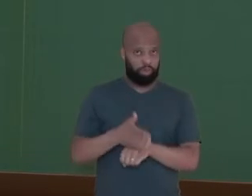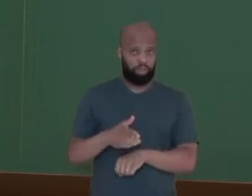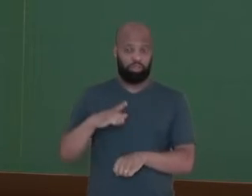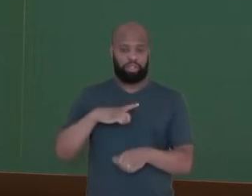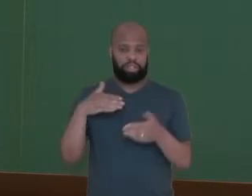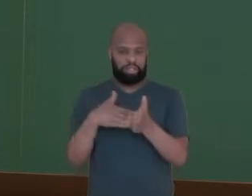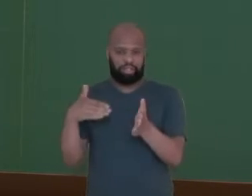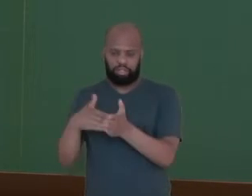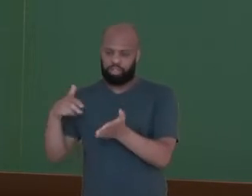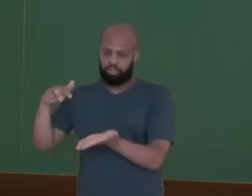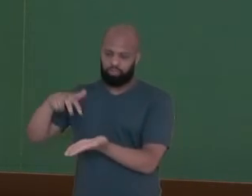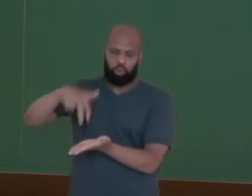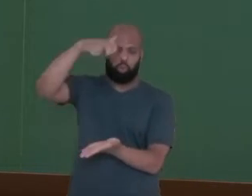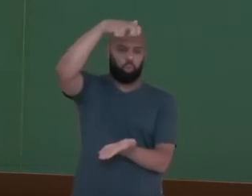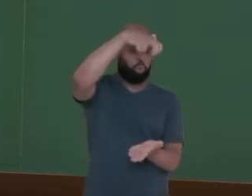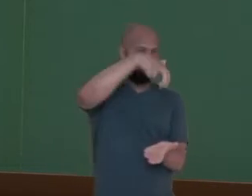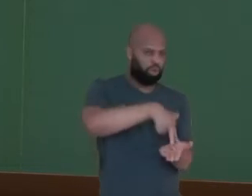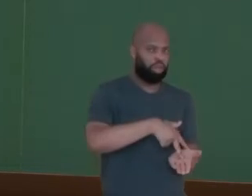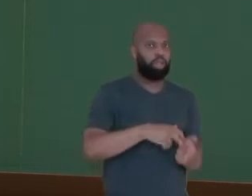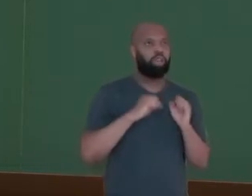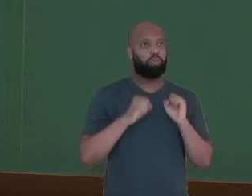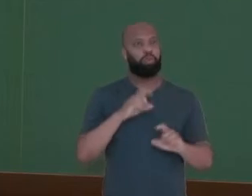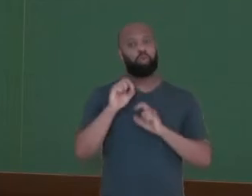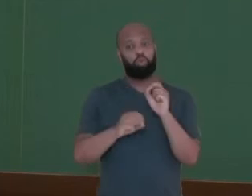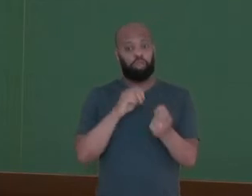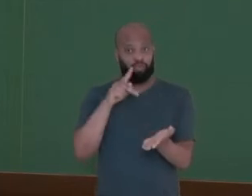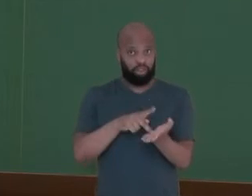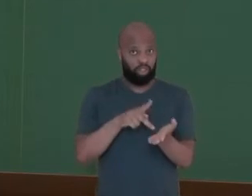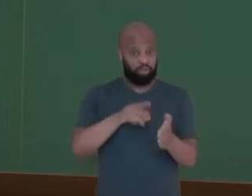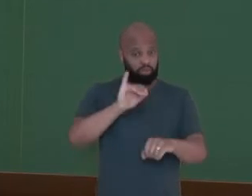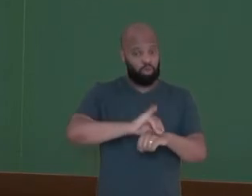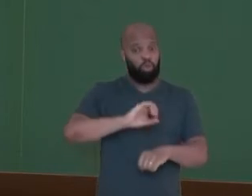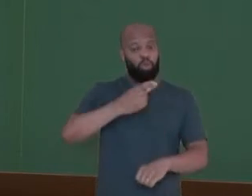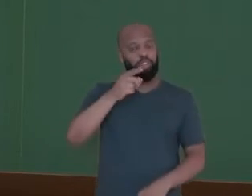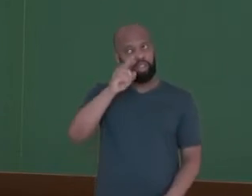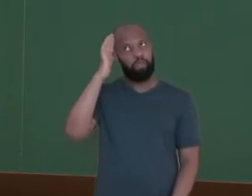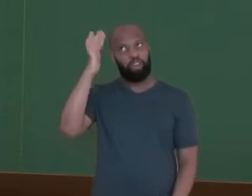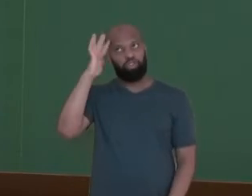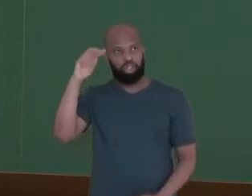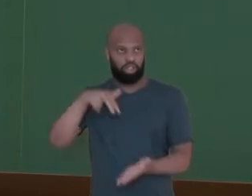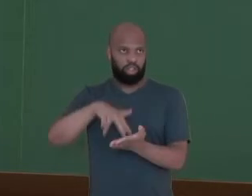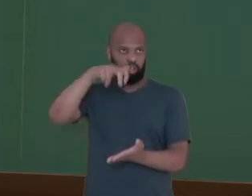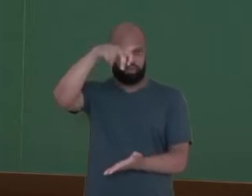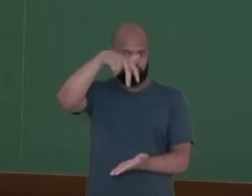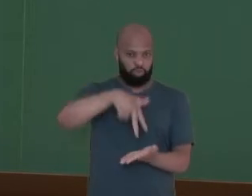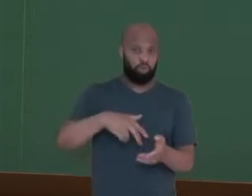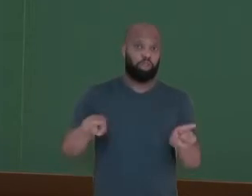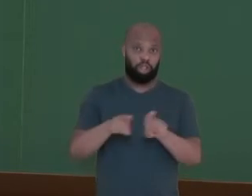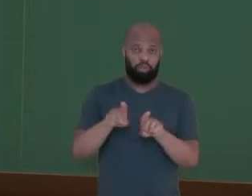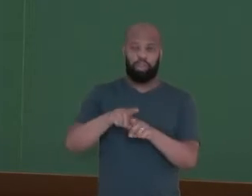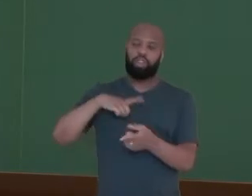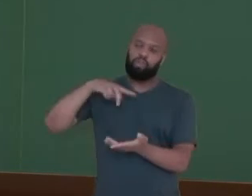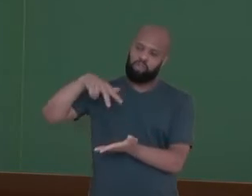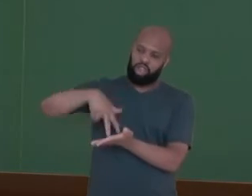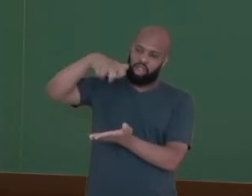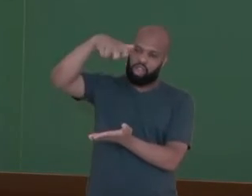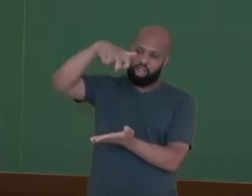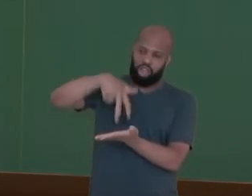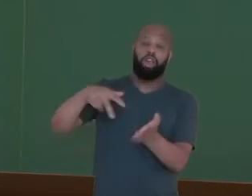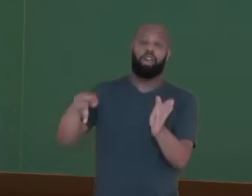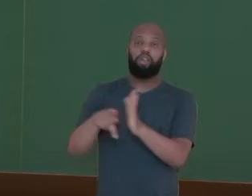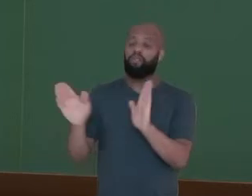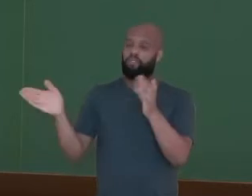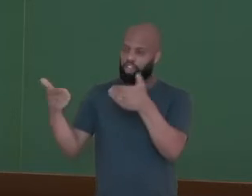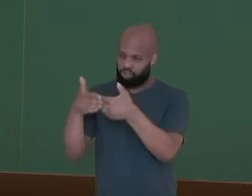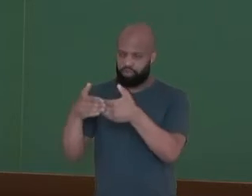obstáculo. Pode ser físico ou imaginário. E temos o parkour indoor, que é feito em ambiente fechado. Também o surf, né?